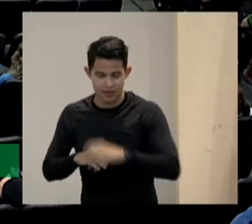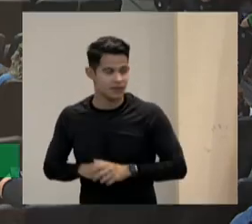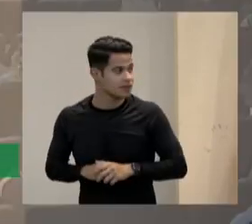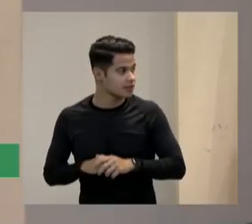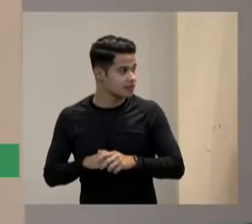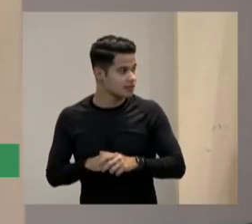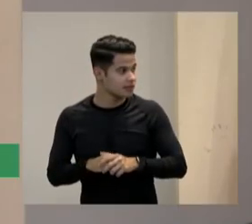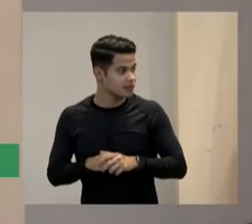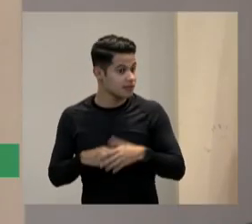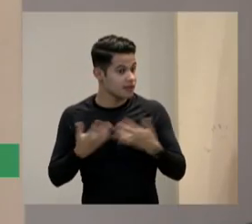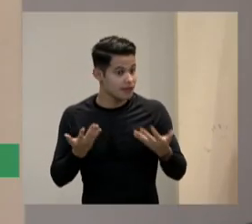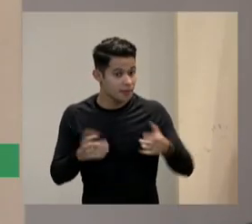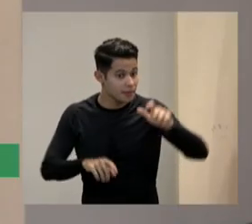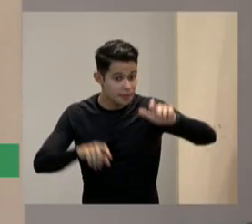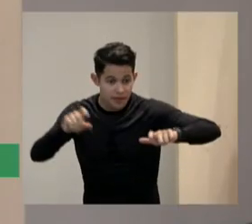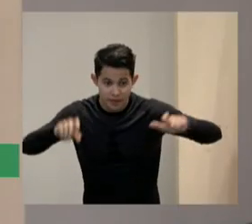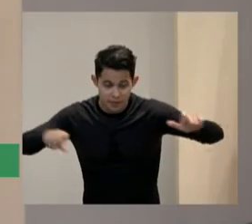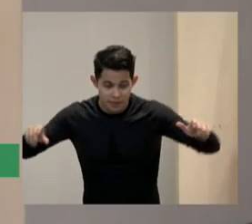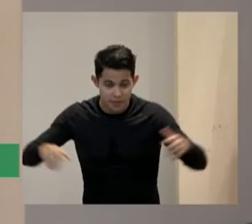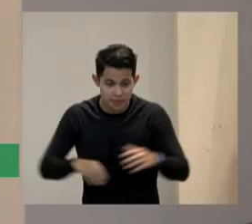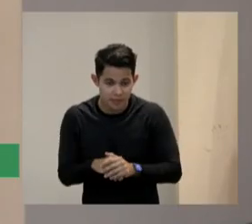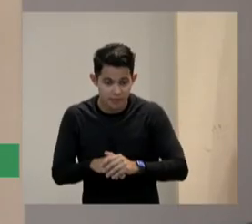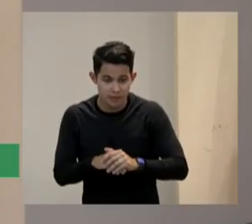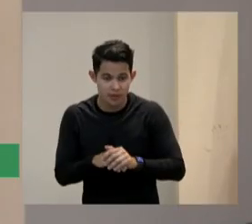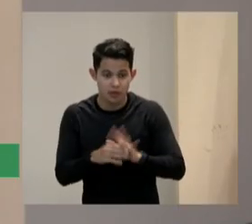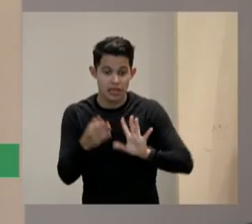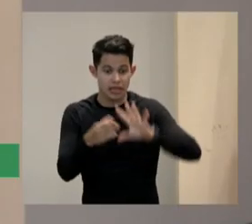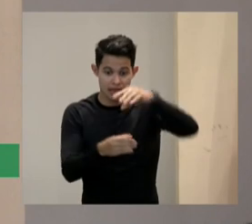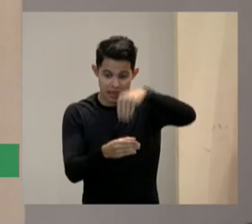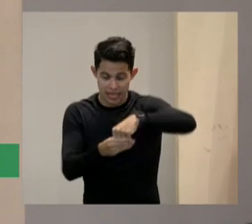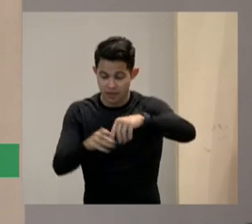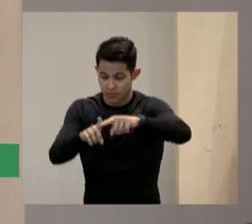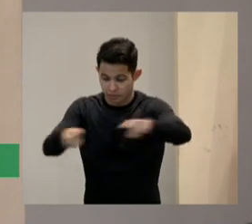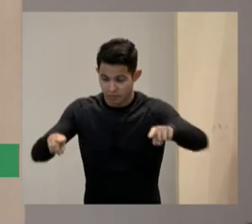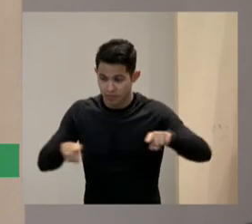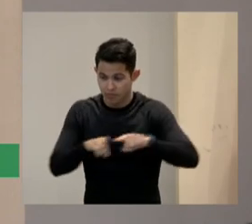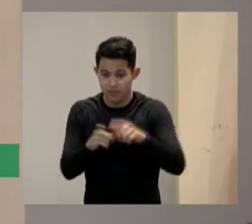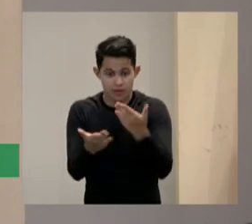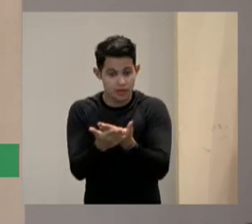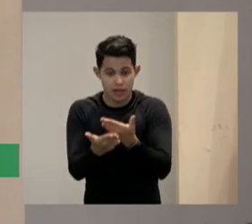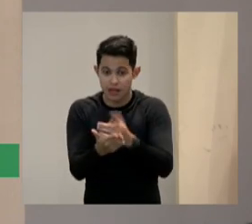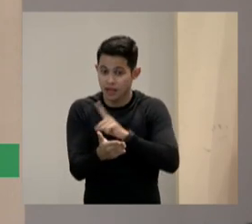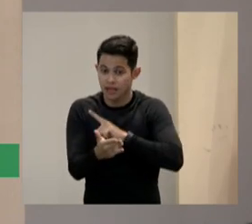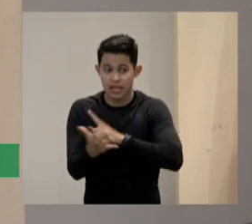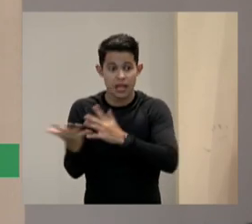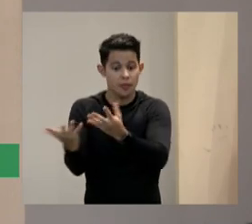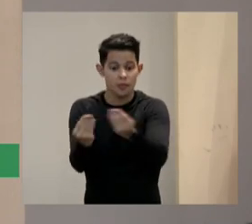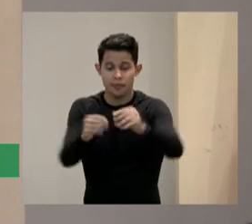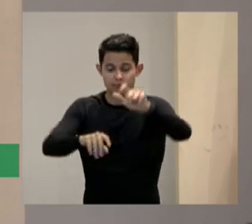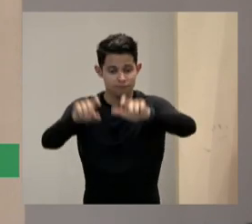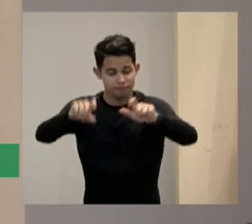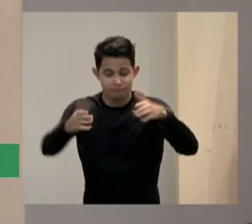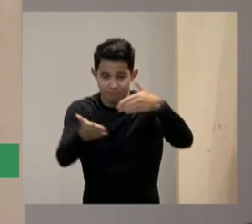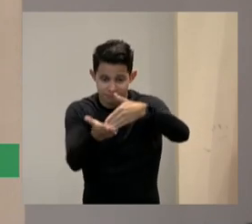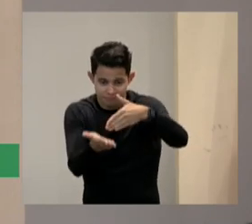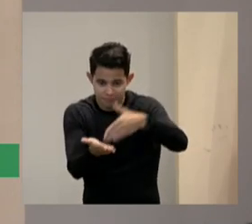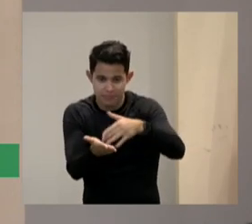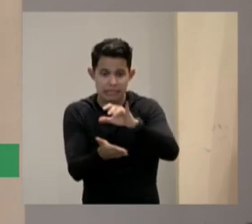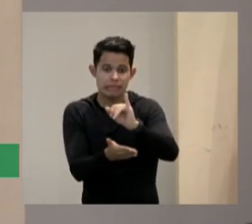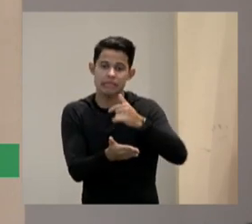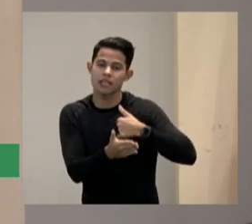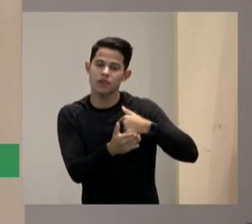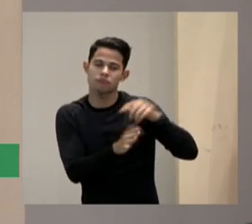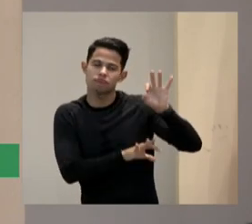gente a gente não tem surdos reais mas tem muitos que não querem ouvir não tem cegos reais mas tem se eu planejo